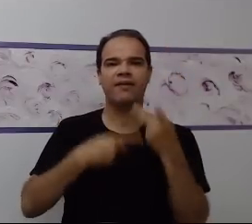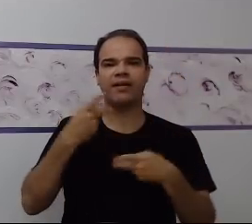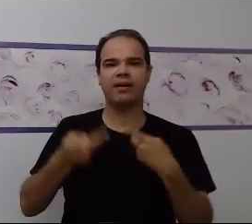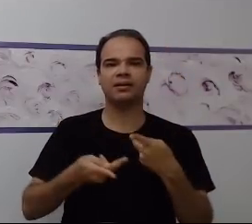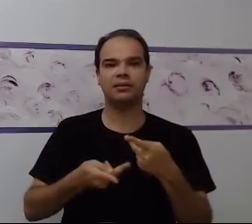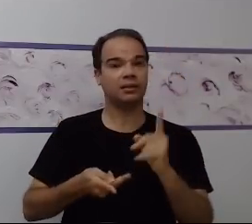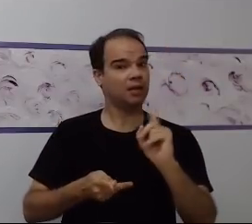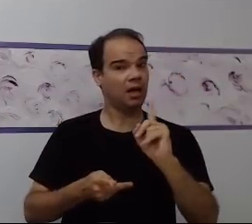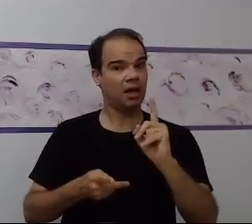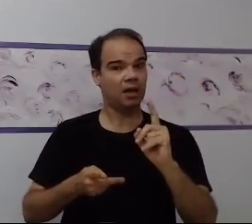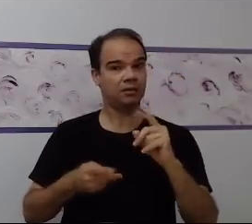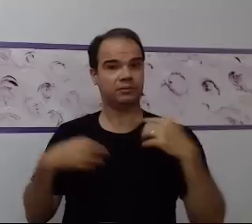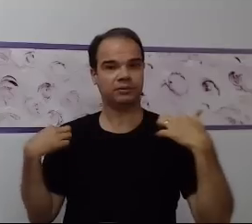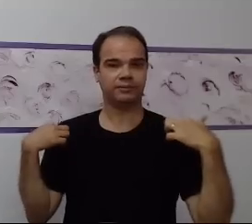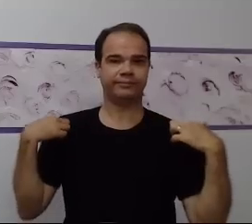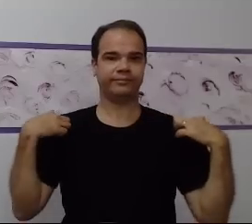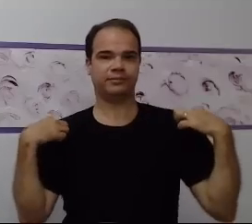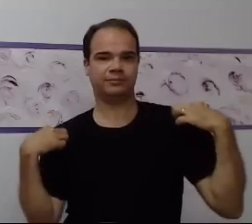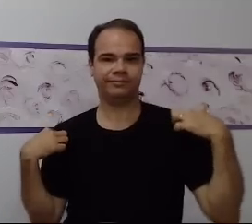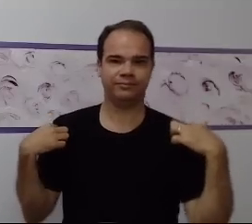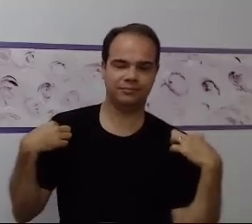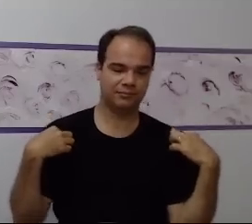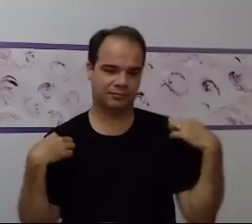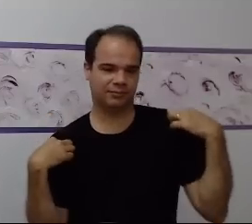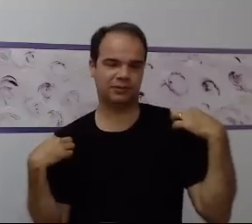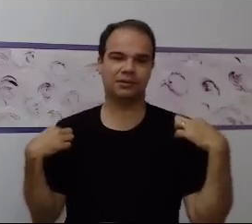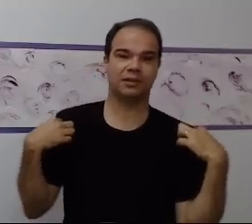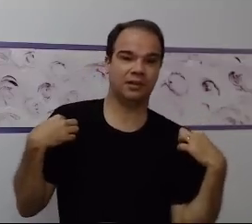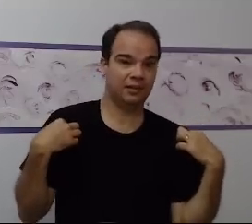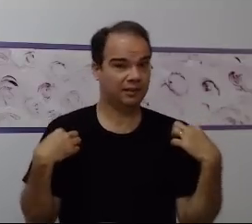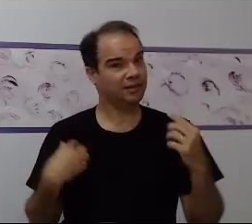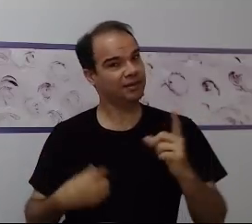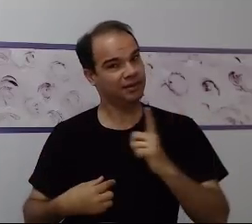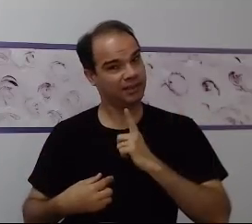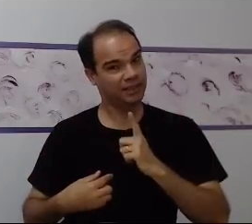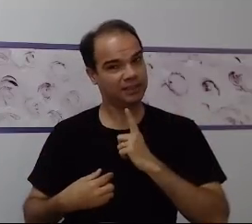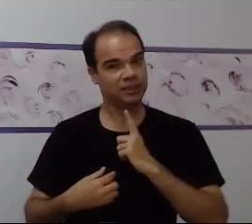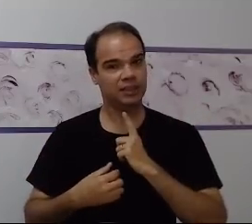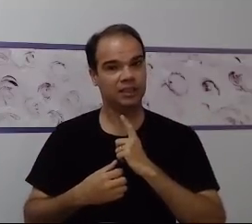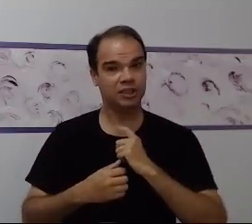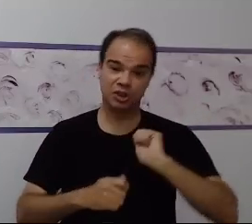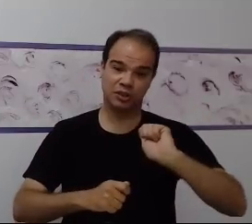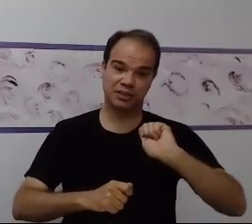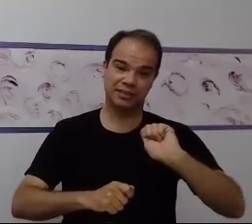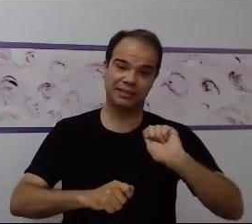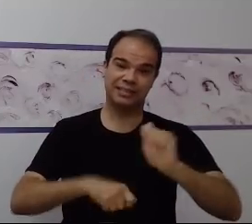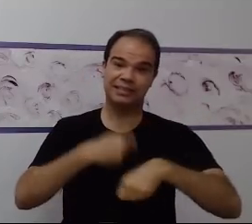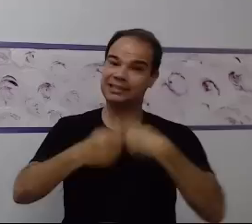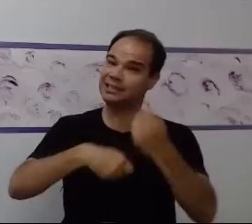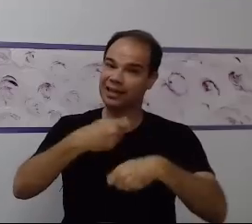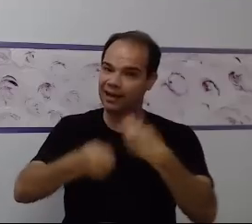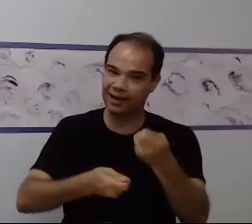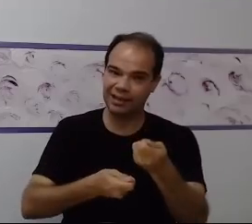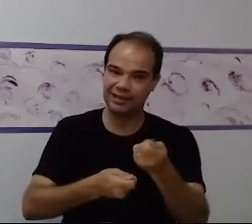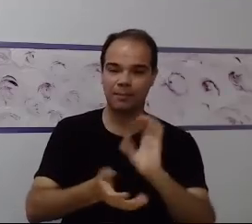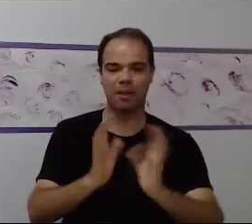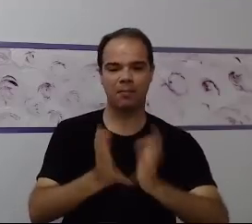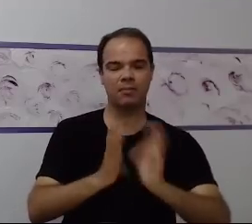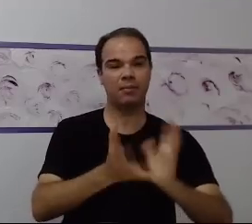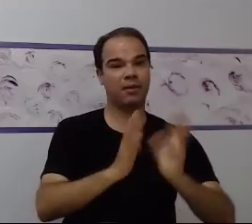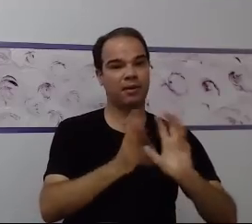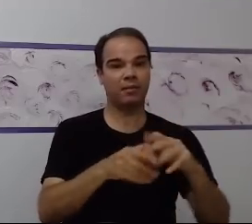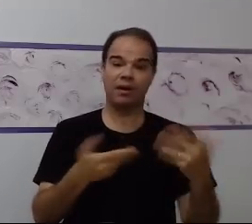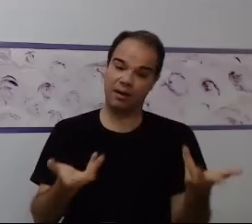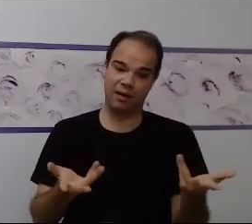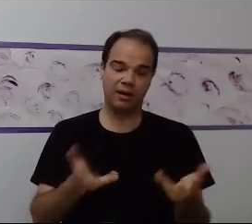comunicação corporal, a expressão corporal, a gente tem a comunicação através dos gestos, a gente tem a Libras. A própria Libras